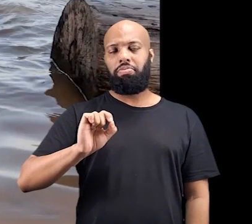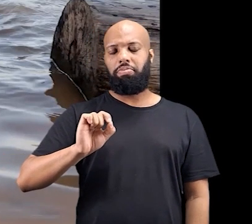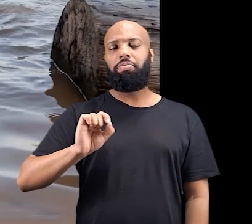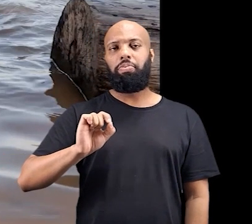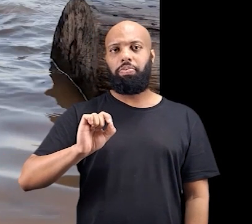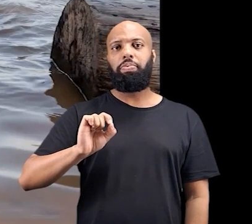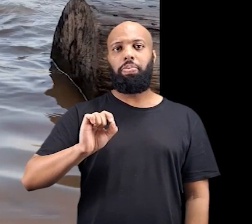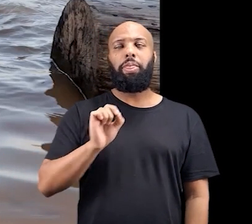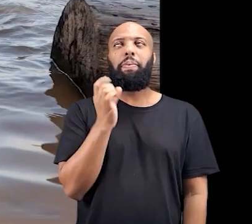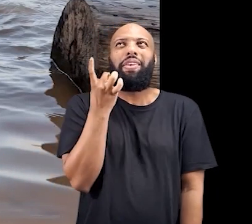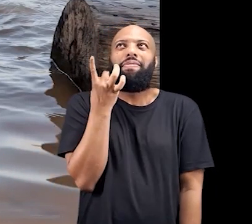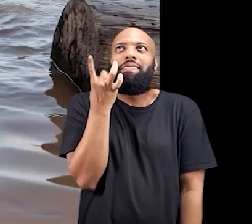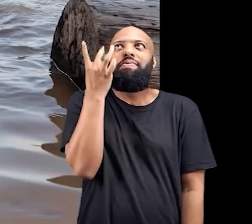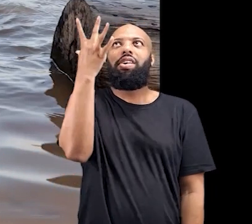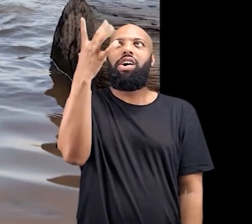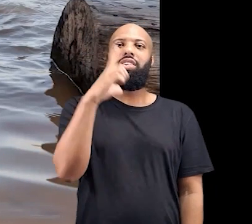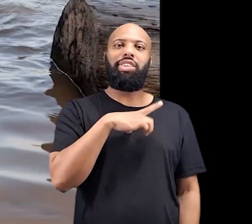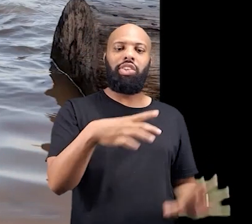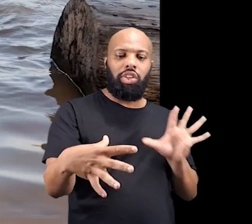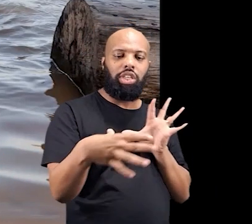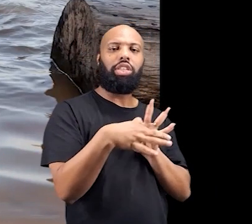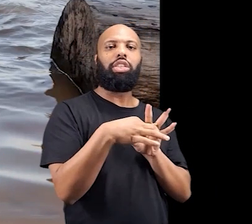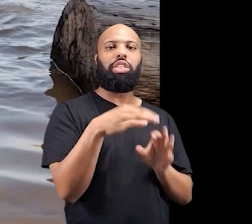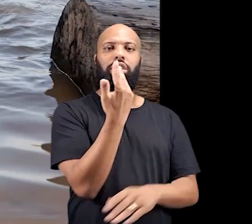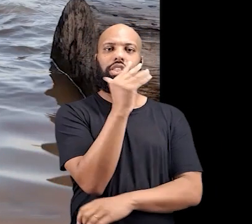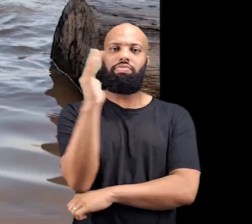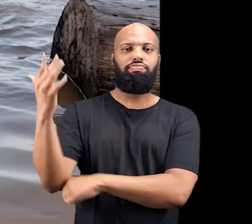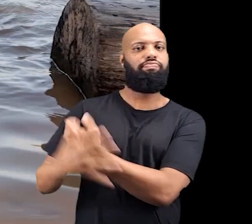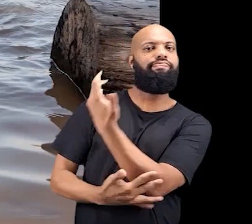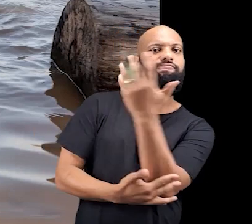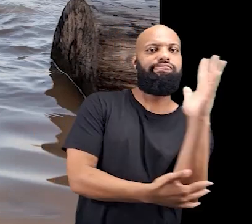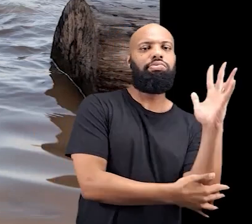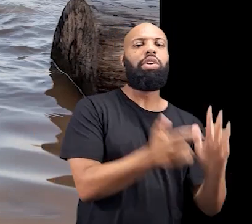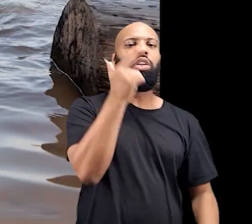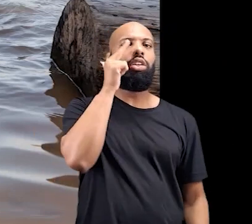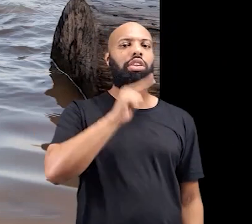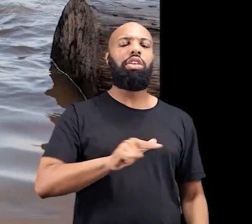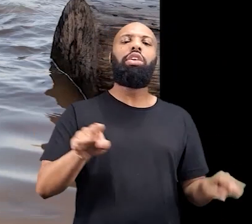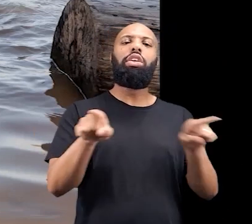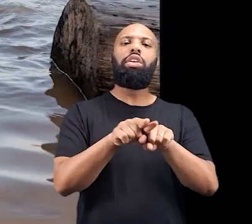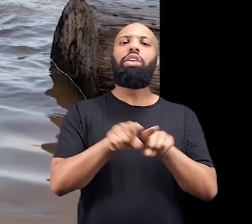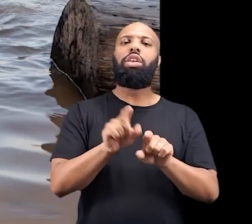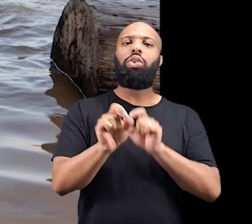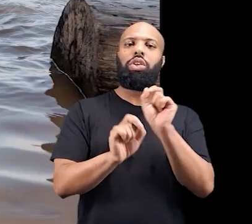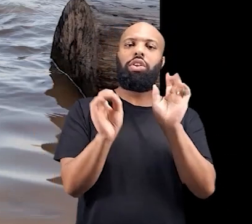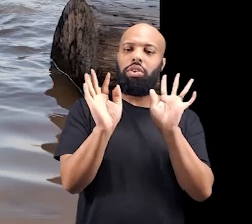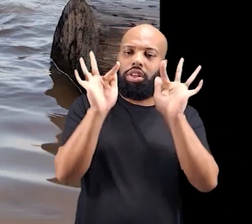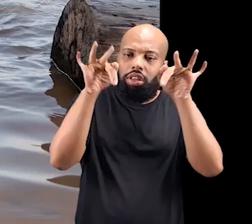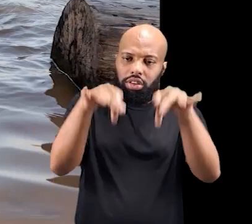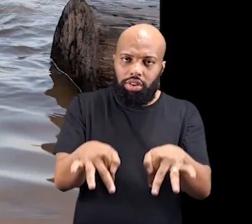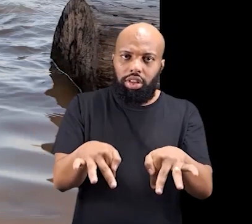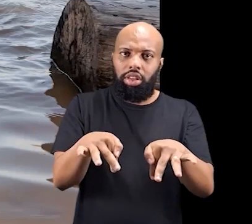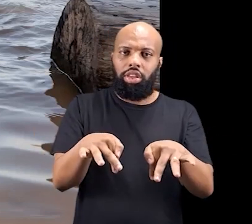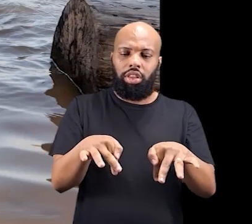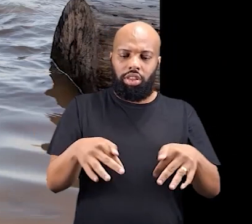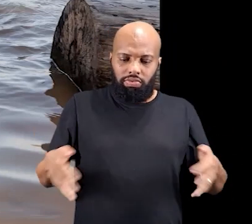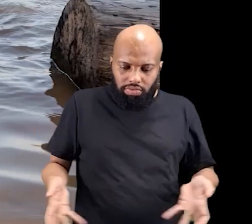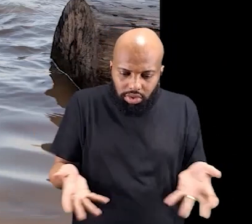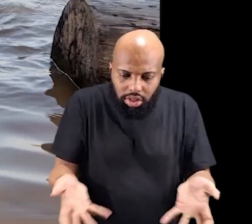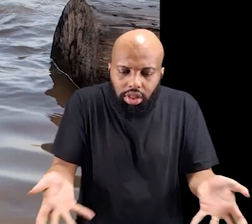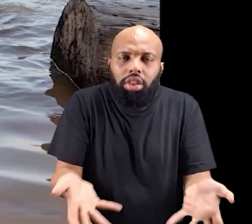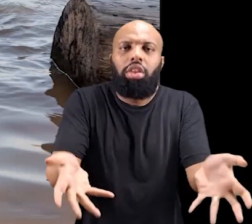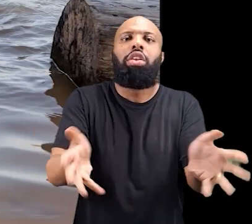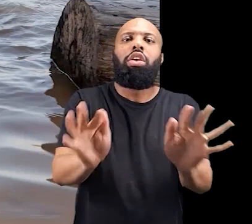facilmente estão conectadas com a natureza, e podem, então, por fim, caminhar, né? Esse